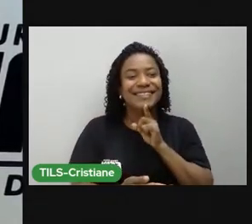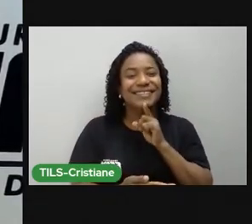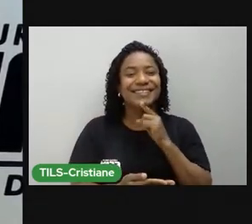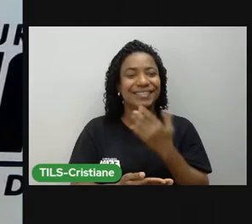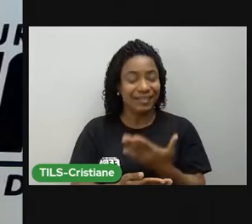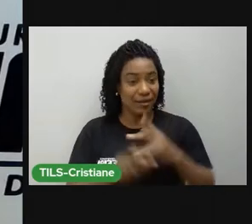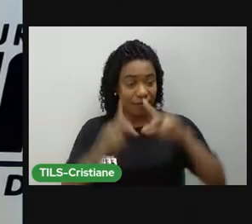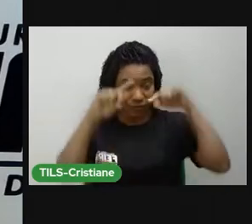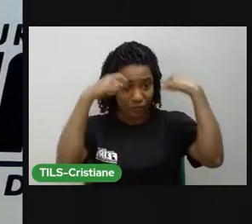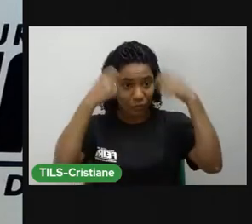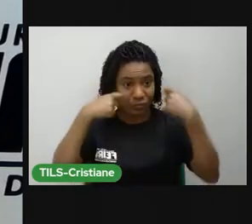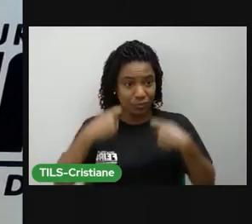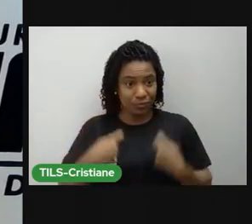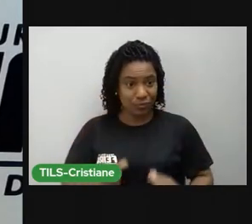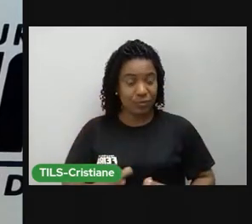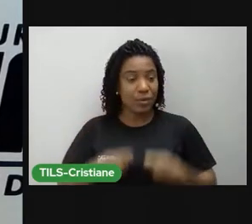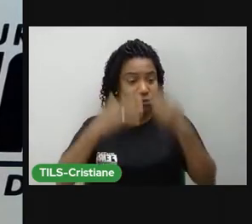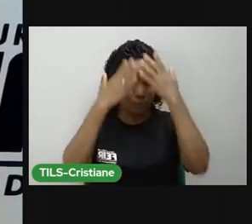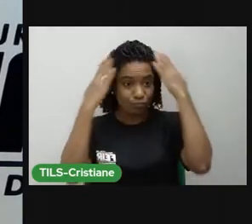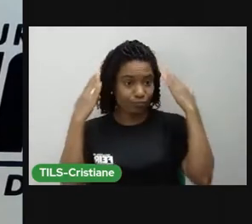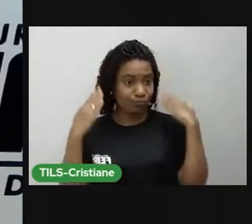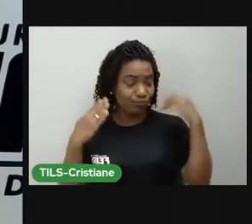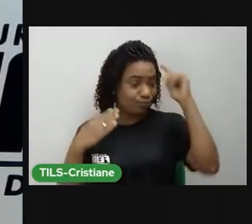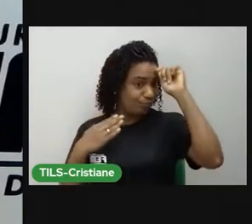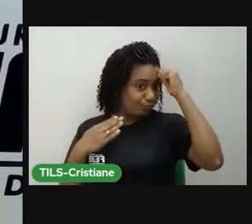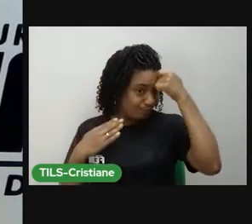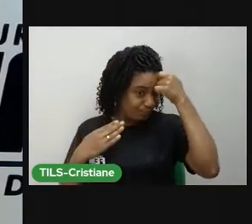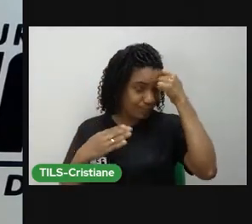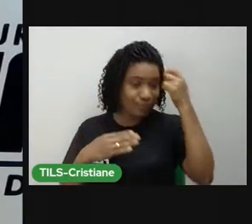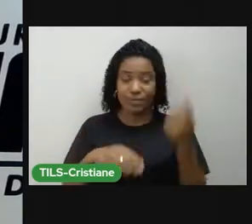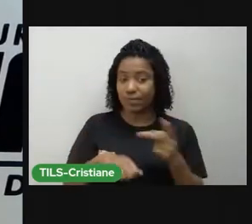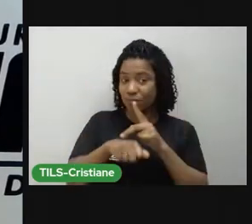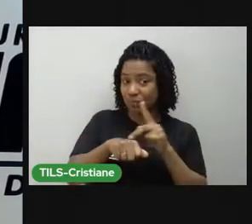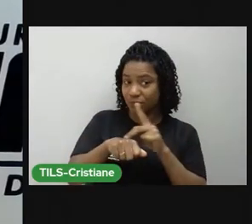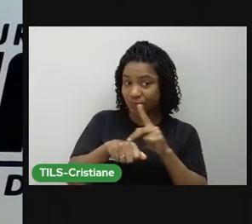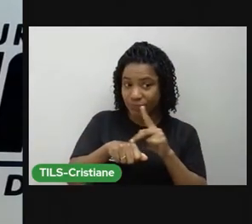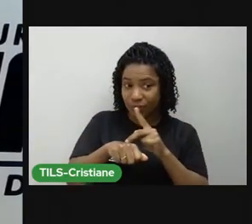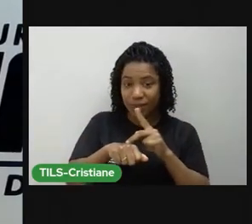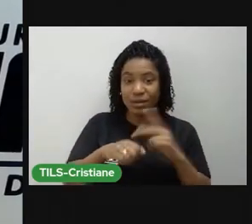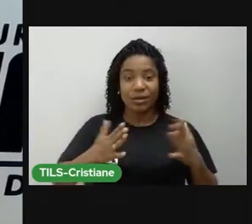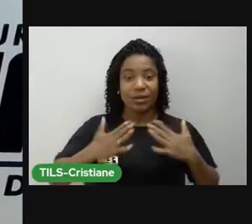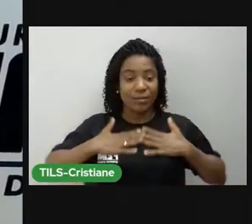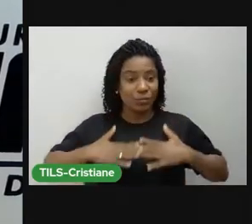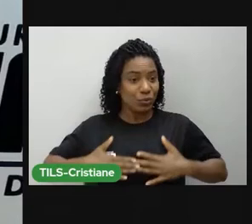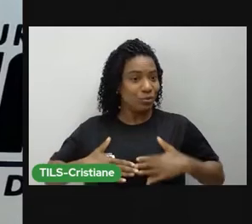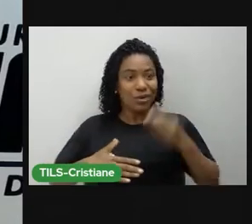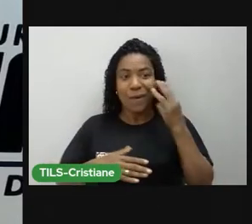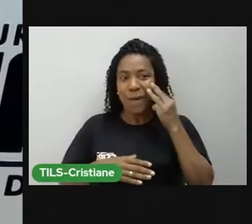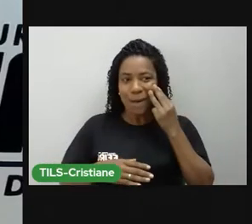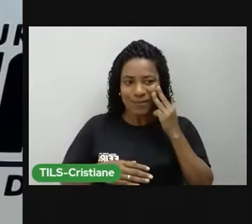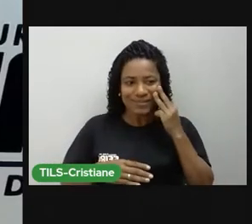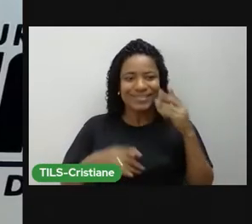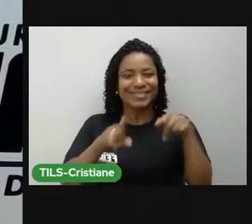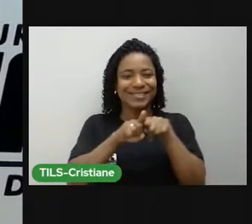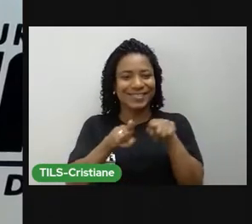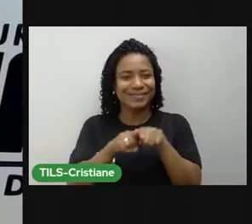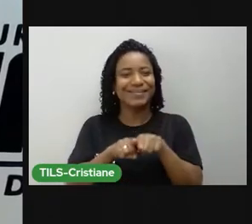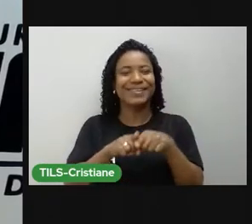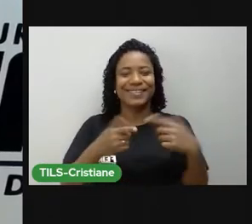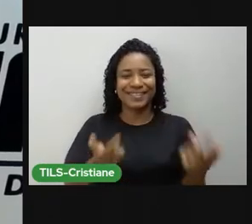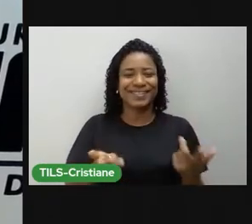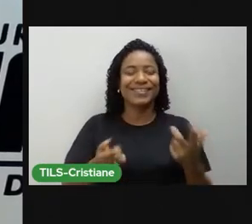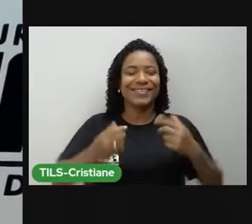sou negra, tenho cabelos negros, na altura do ombro, estou trajando uma luz do salmão, um jaleco branco,